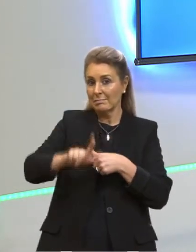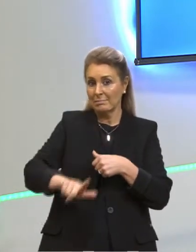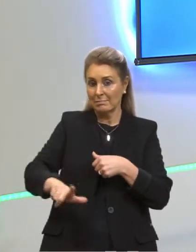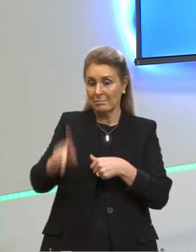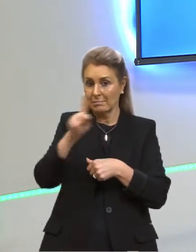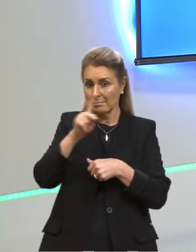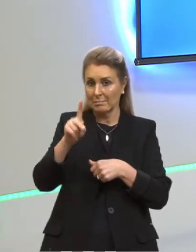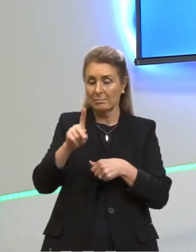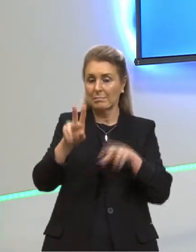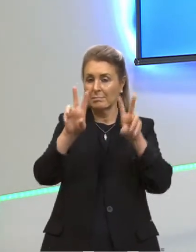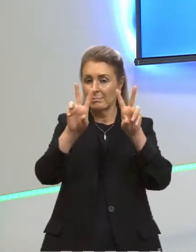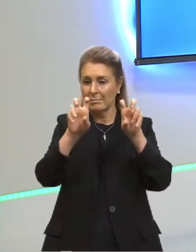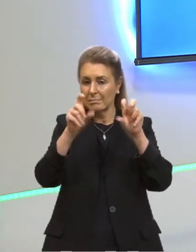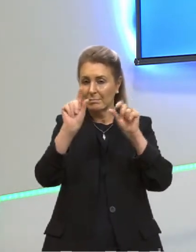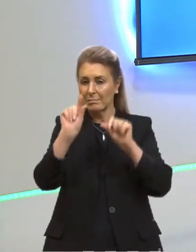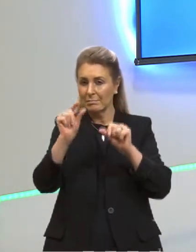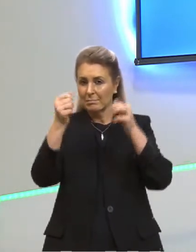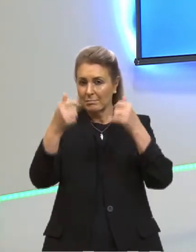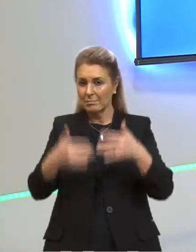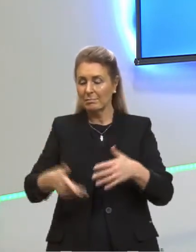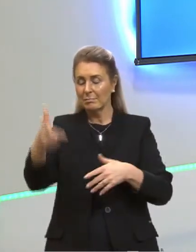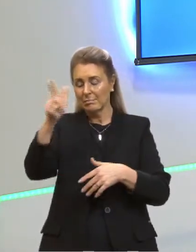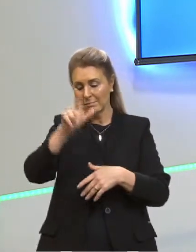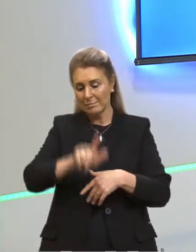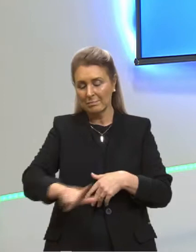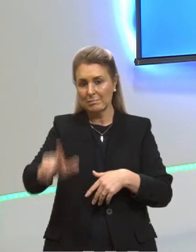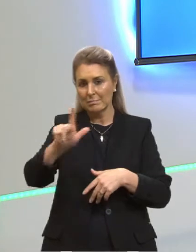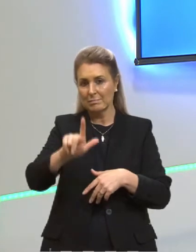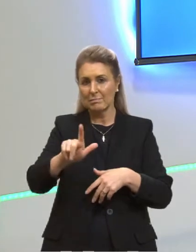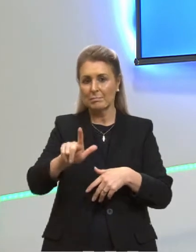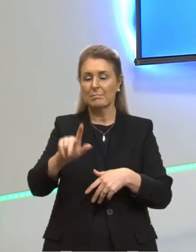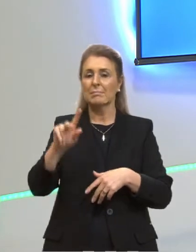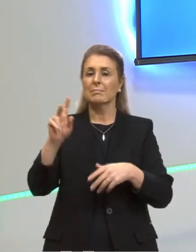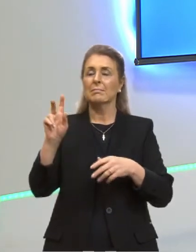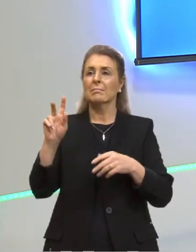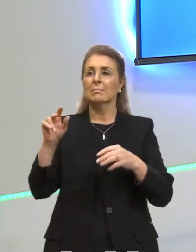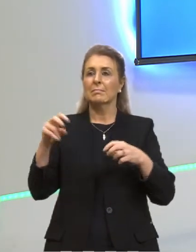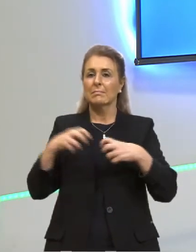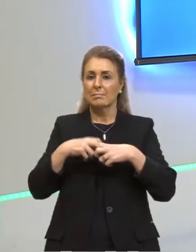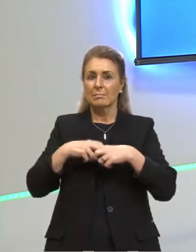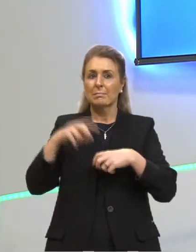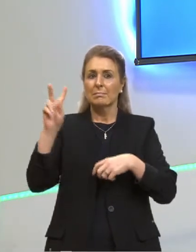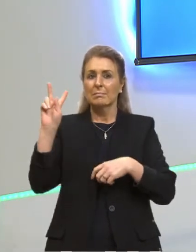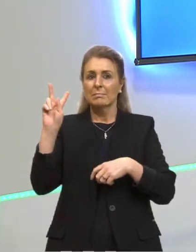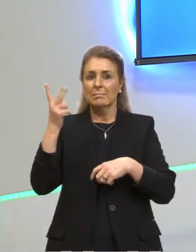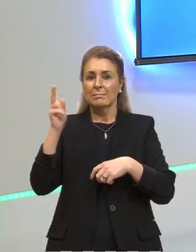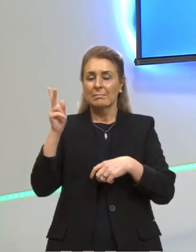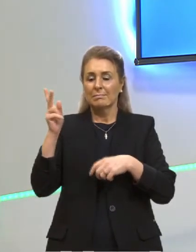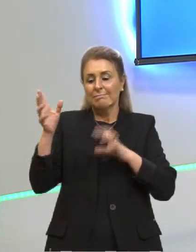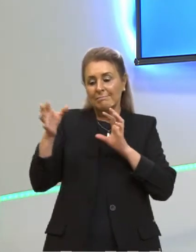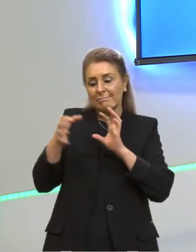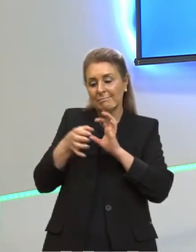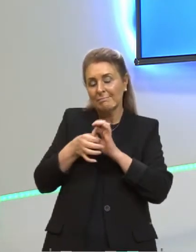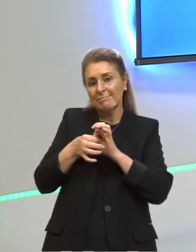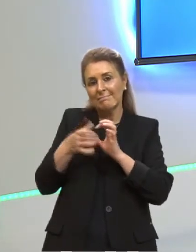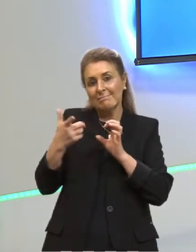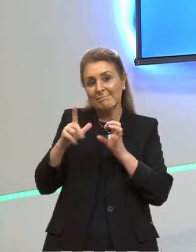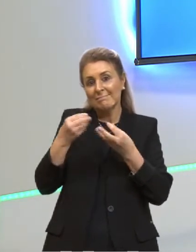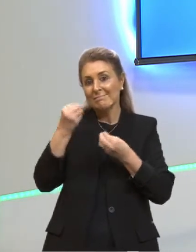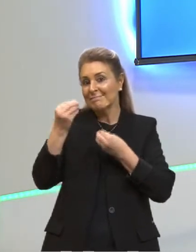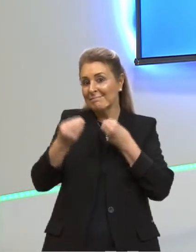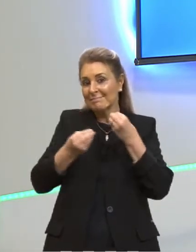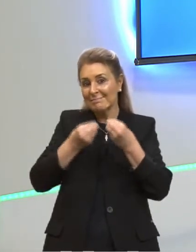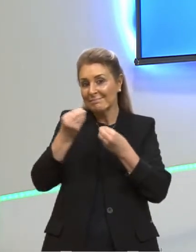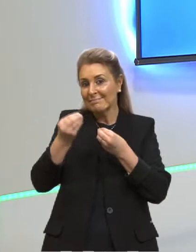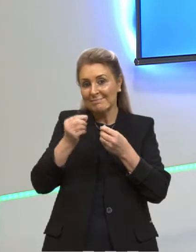falar de alguns tópicos e depois eu vou falar da linha do tempo. Física, história, elas se entrelaçam, não tem como não falar sobre